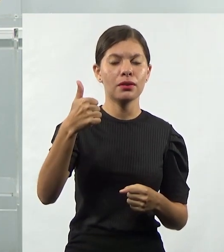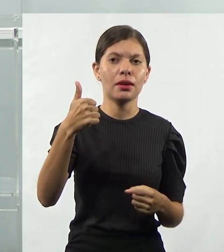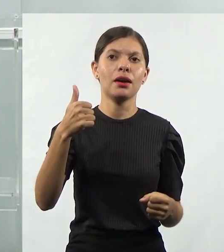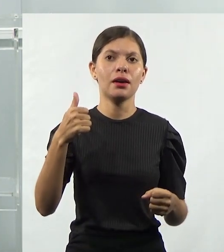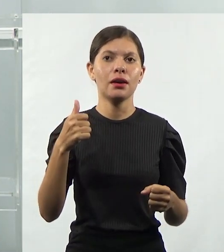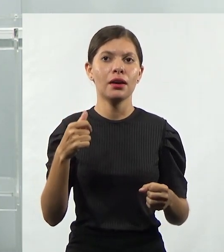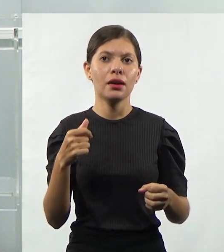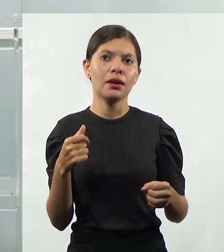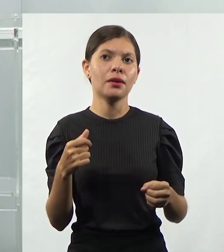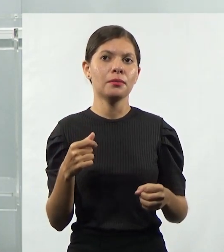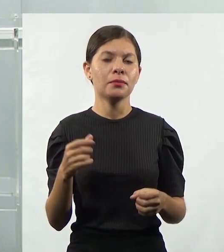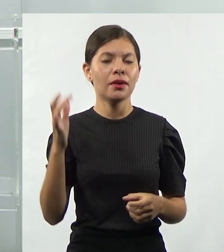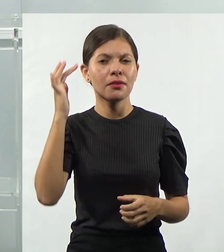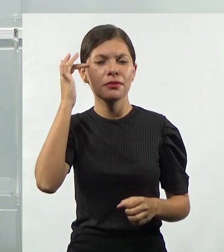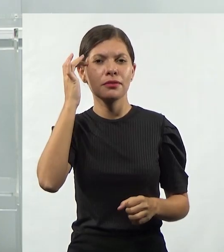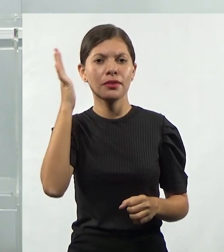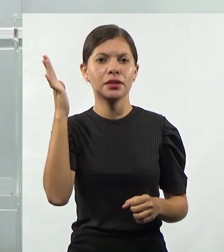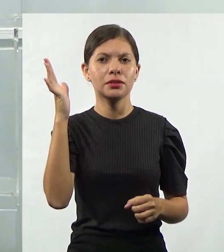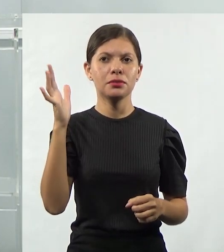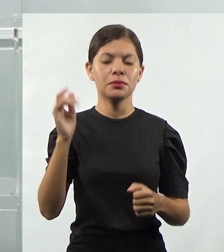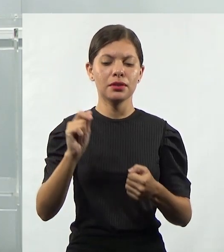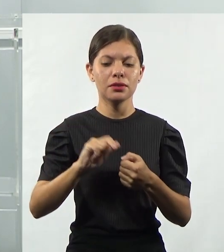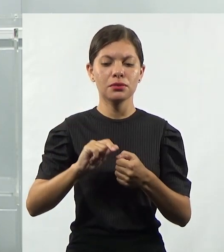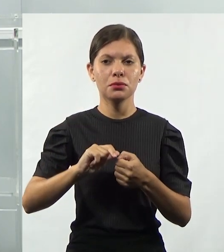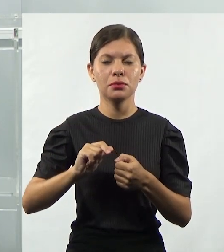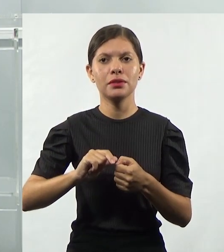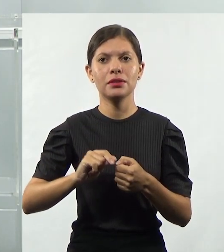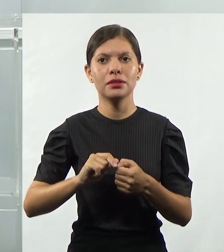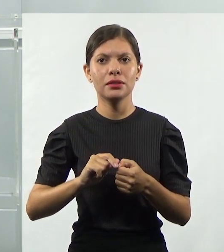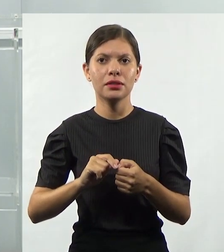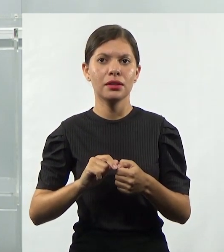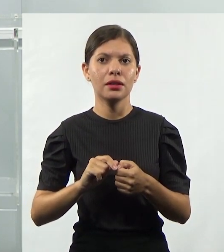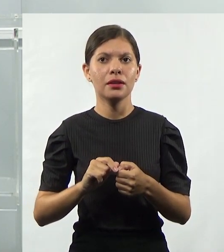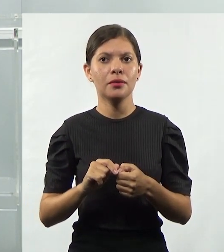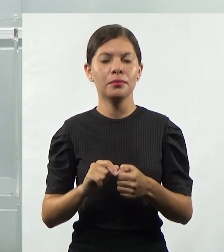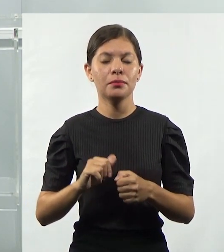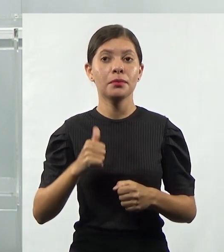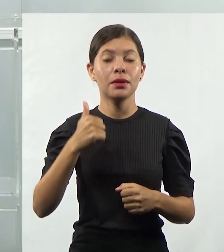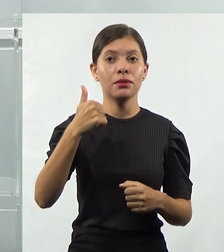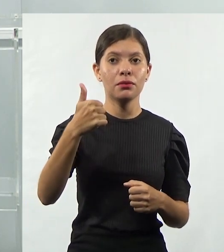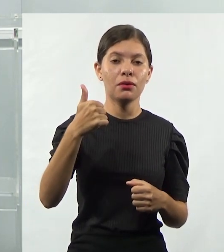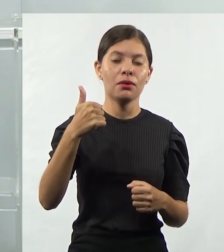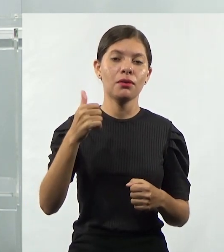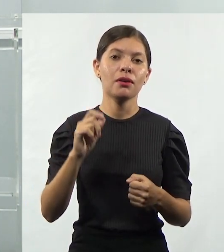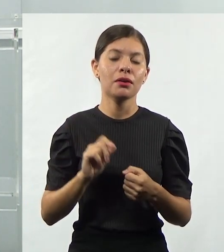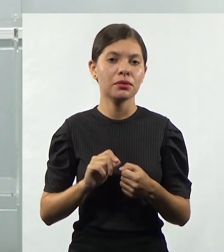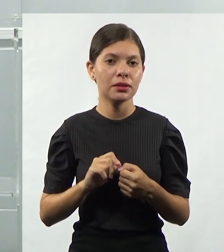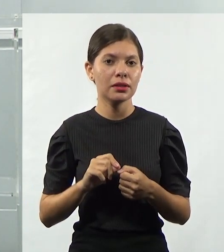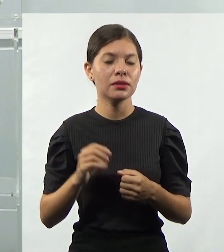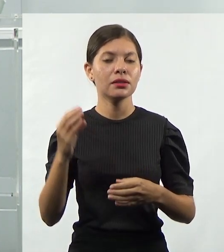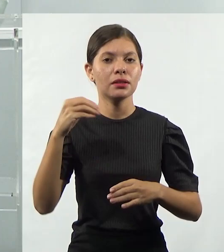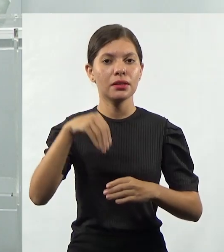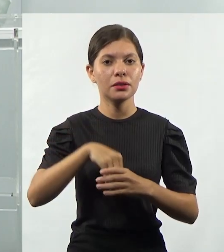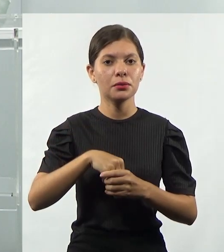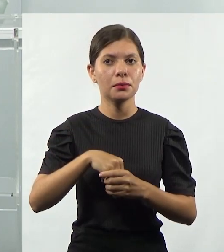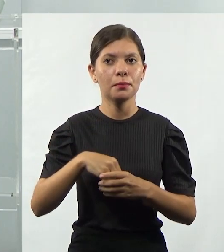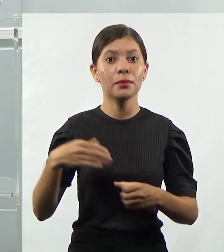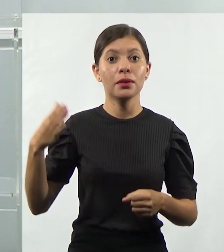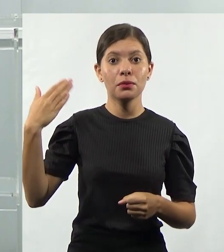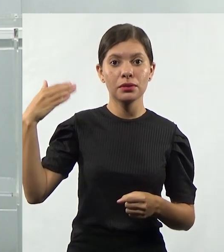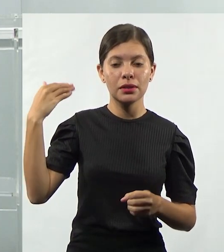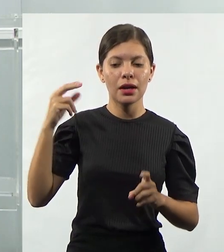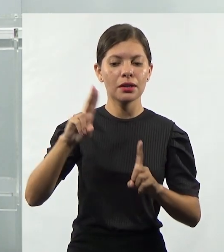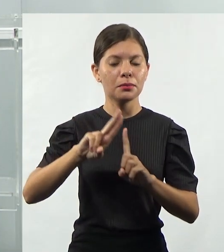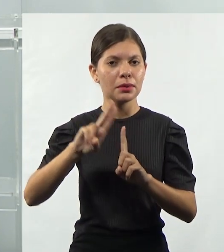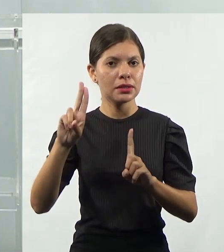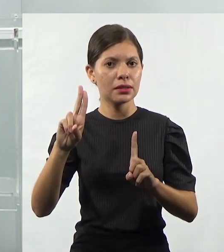Facilitando também para que as coisas possam fluir da melhor forma. Lembra que nós falamos na unidade passada sobre a